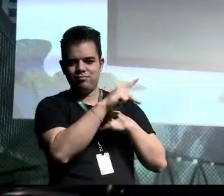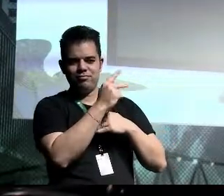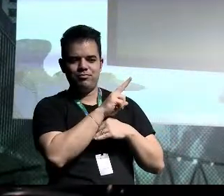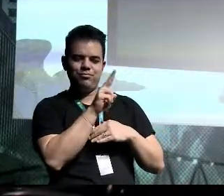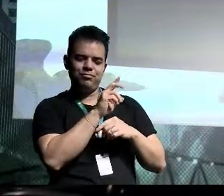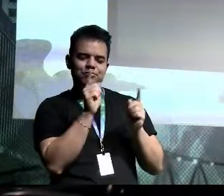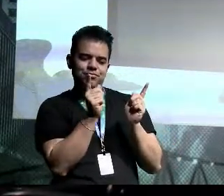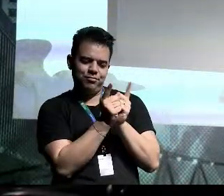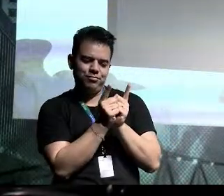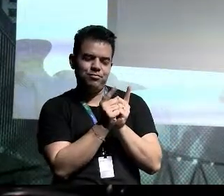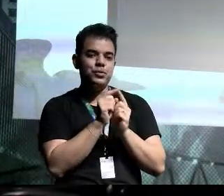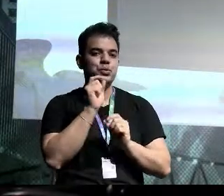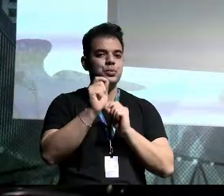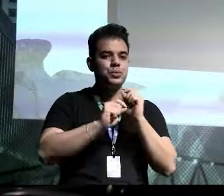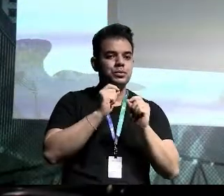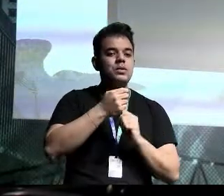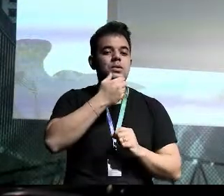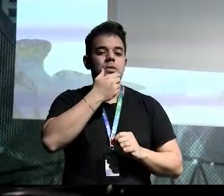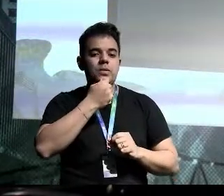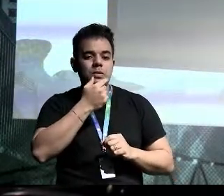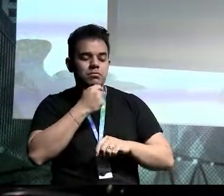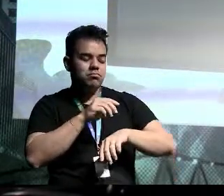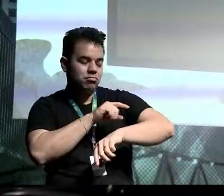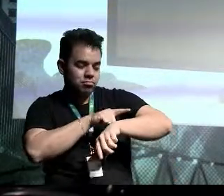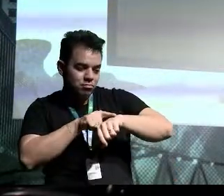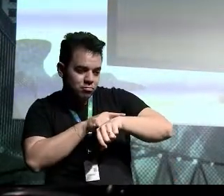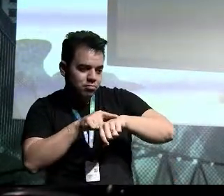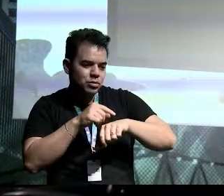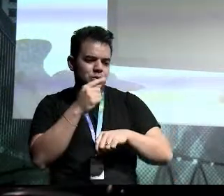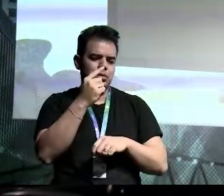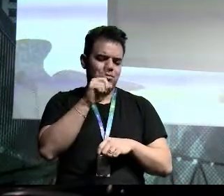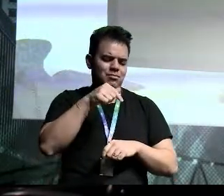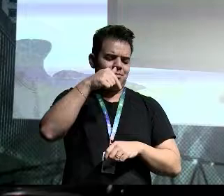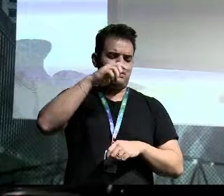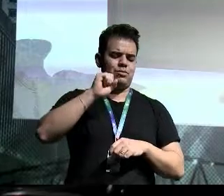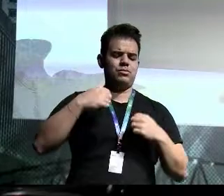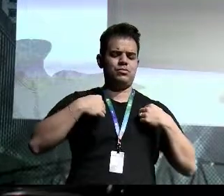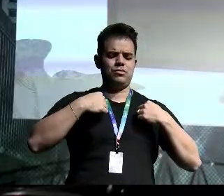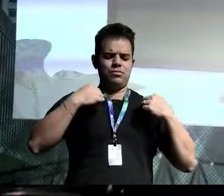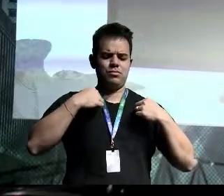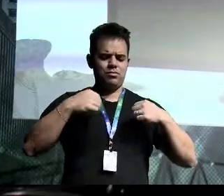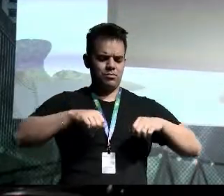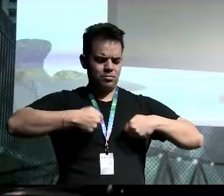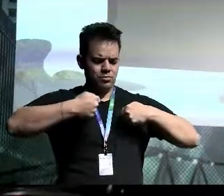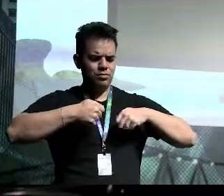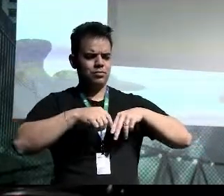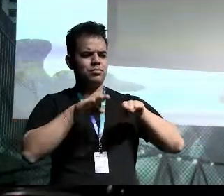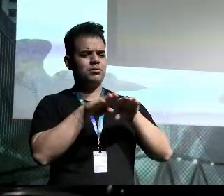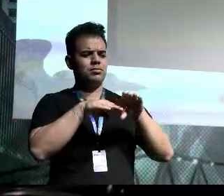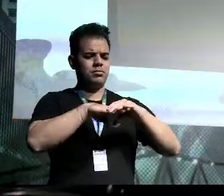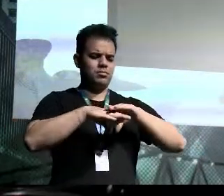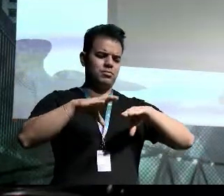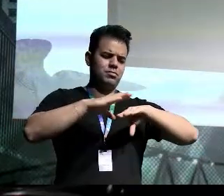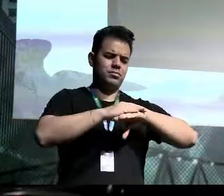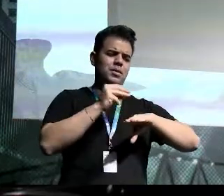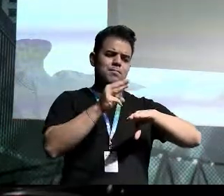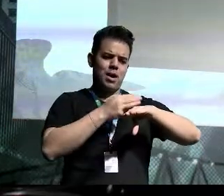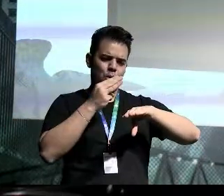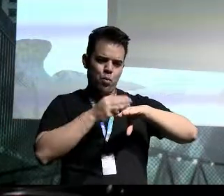Eu sou moreno, tenho 1,78m, estou vestindo uma camisa escura, jeans e sapato marrom,